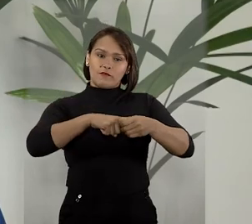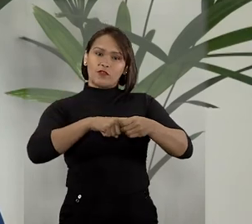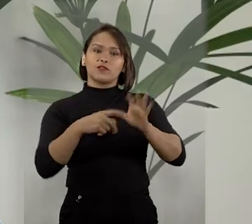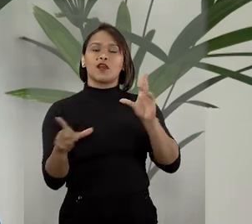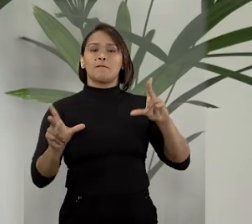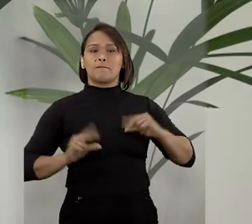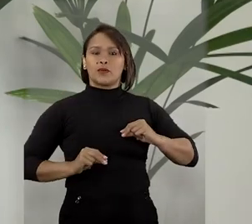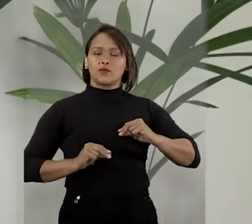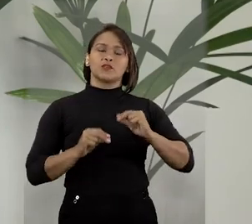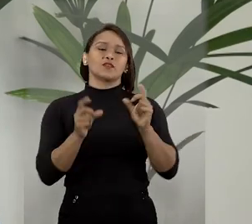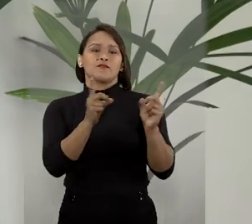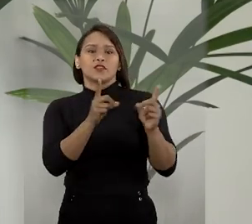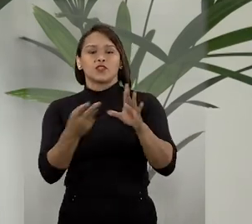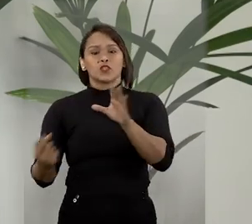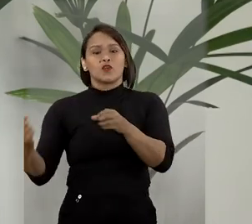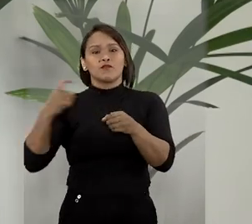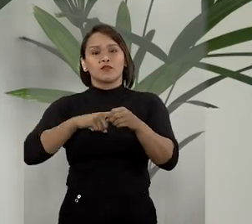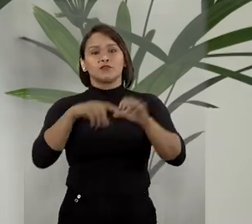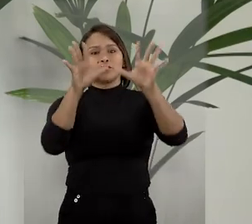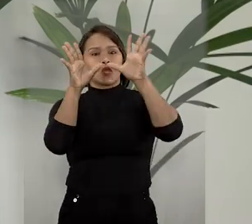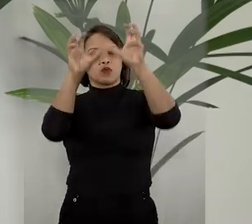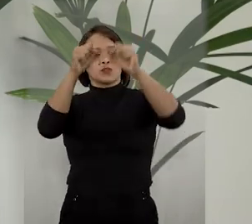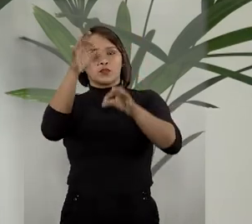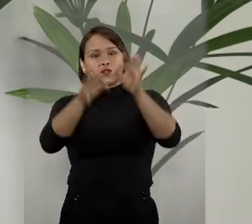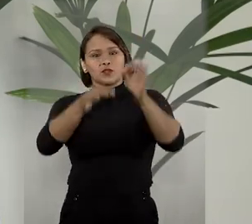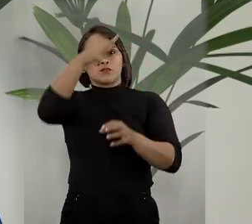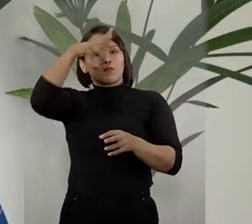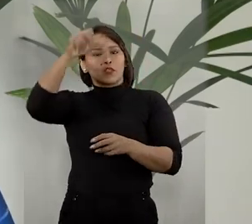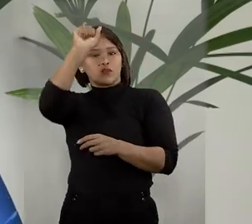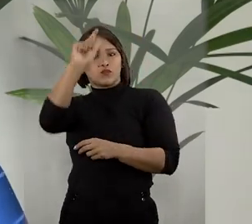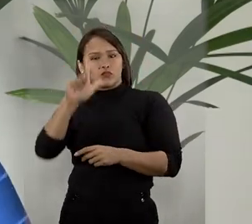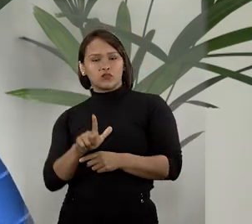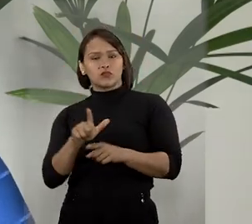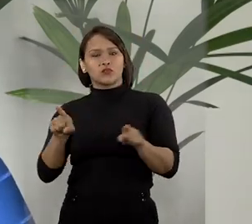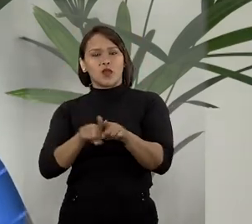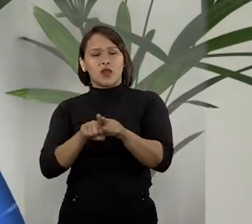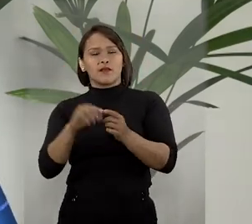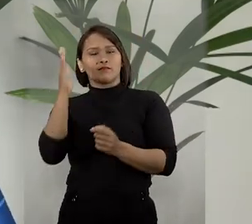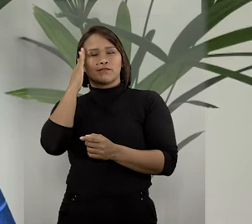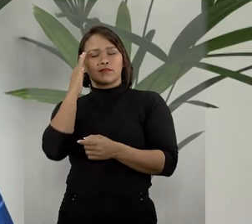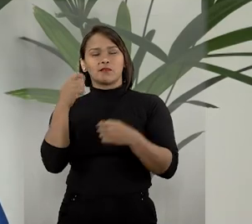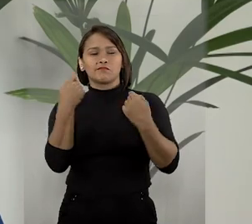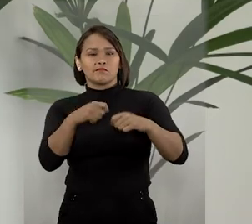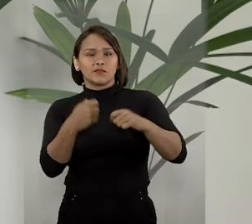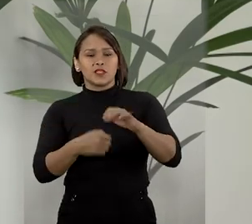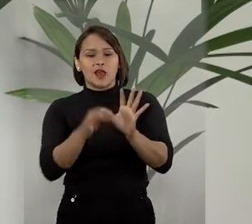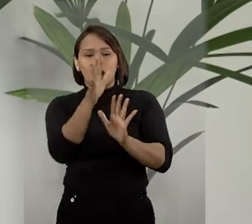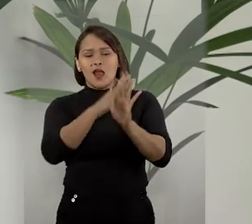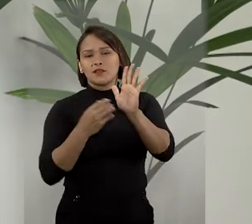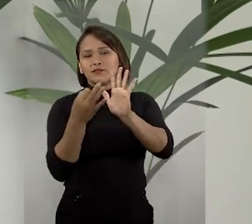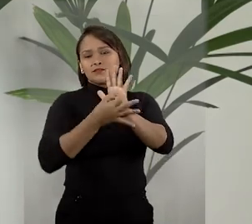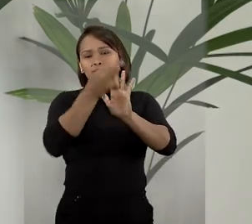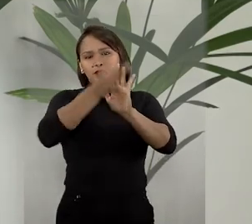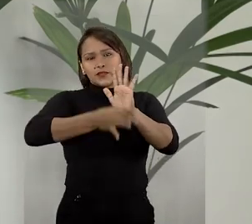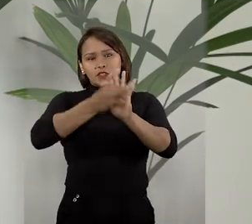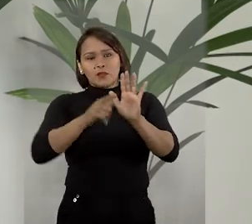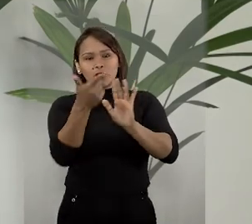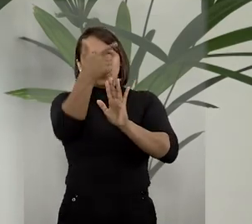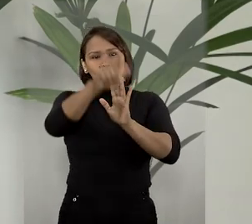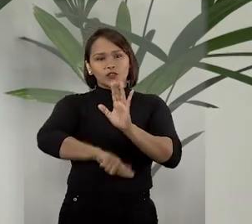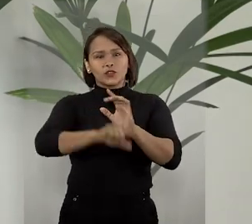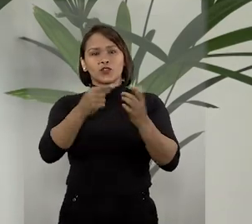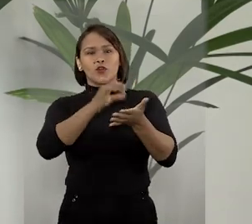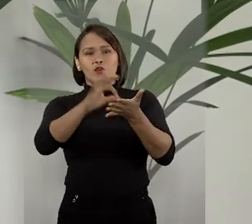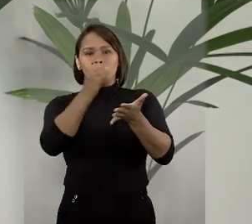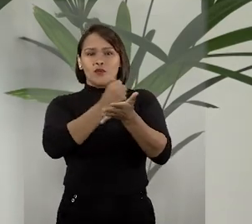posse do imóvel à vendedora foi concedida e o Tribunal de Justiça de Mato Grosso do Sul considerou desnecessário o ajuizamento de ação